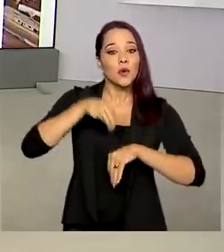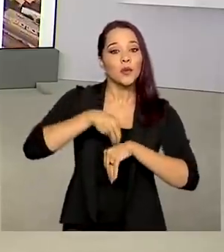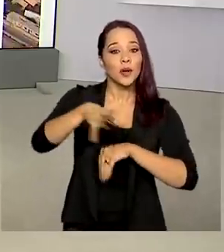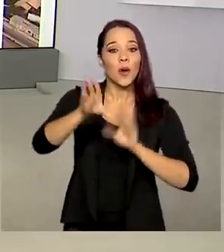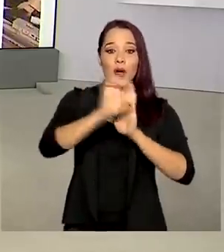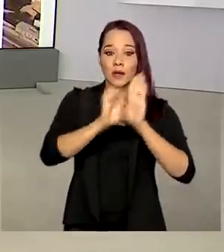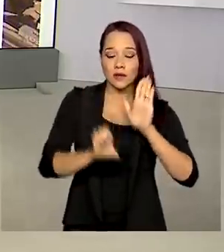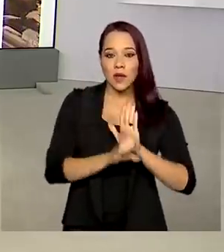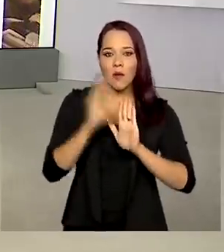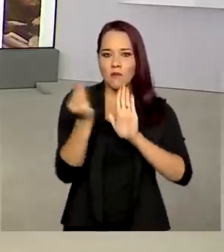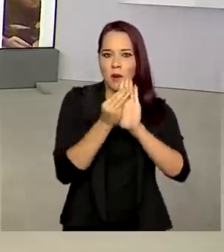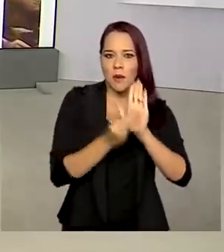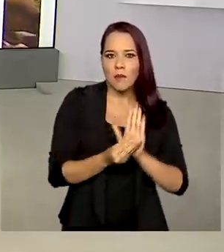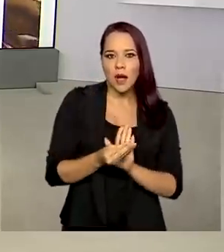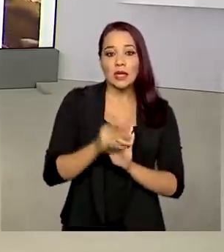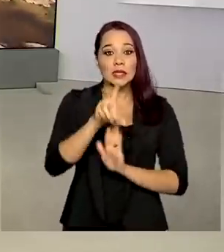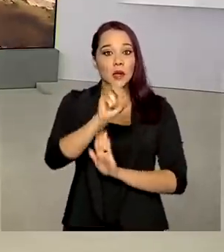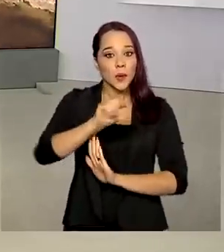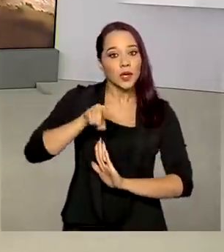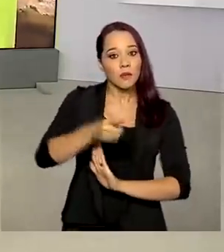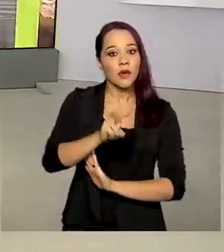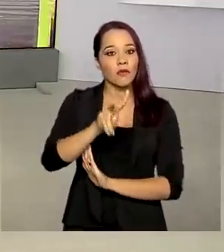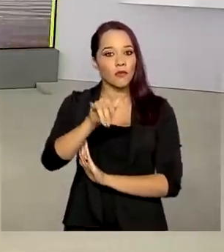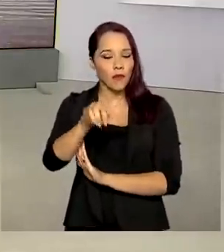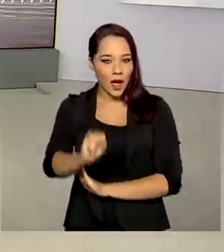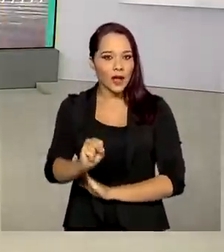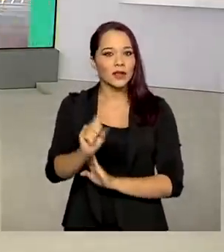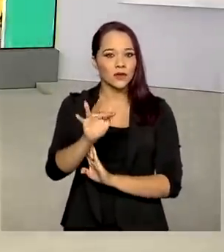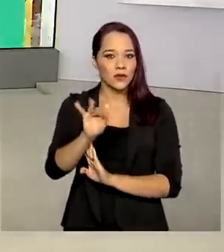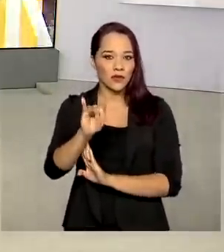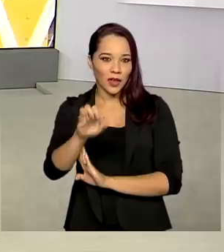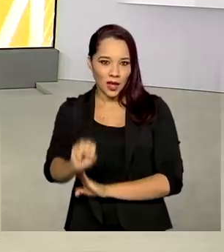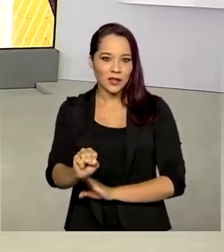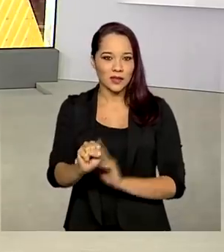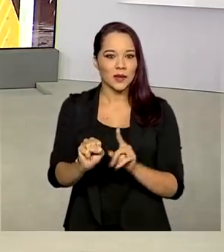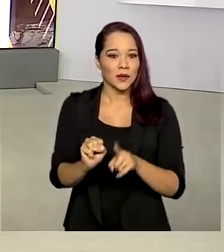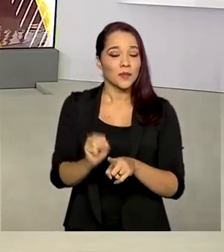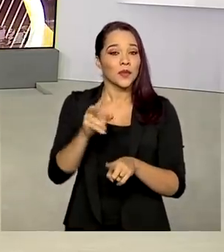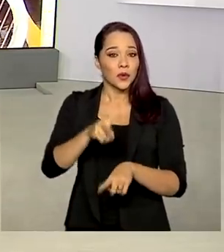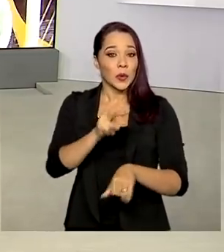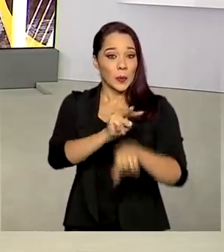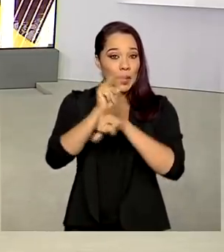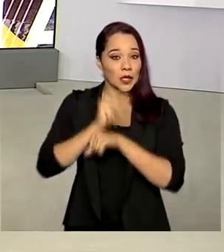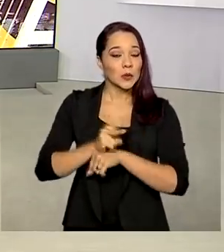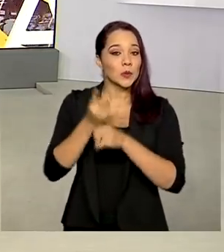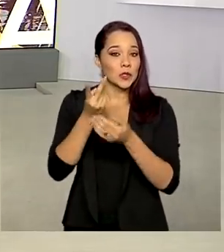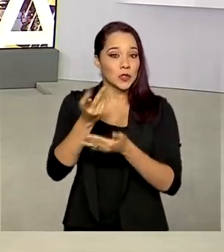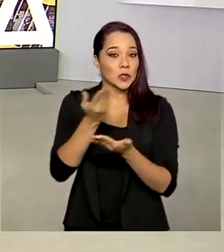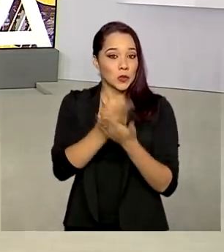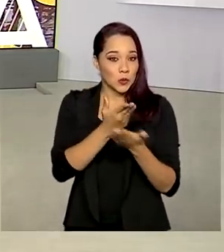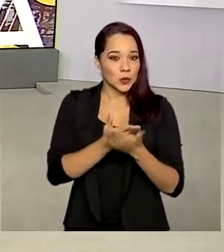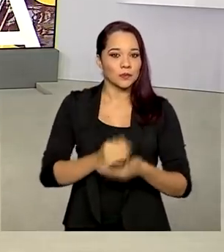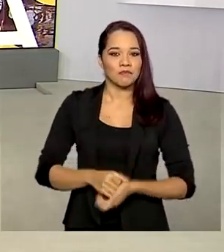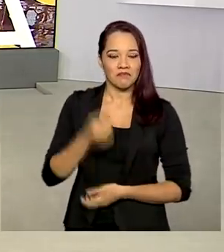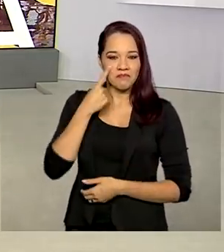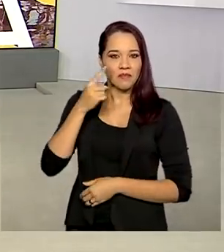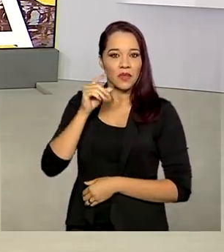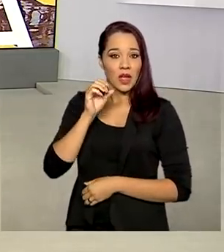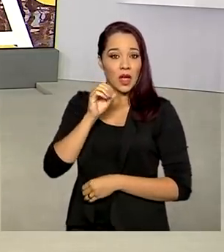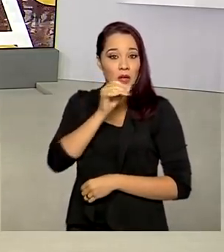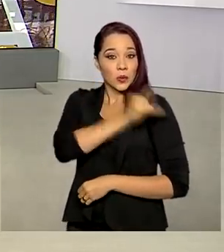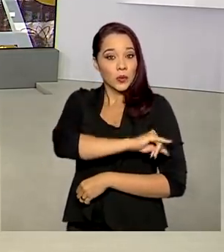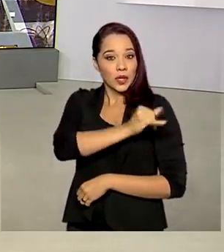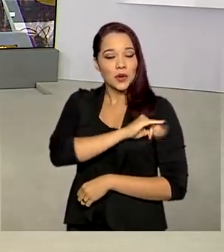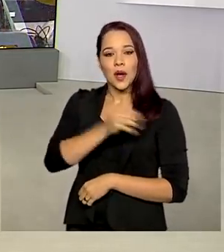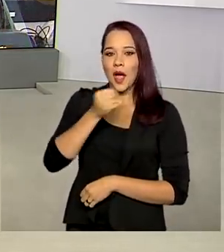para preencher 50 mil vagas remanescentes do FIES, o Fundo de Financiamento Estudantil. Vamos então ao Rio de Janeiro